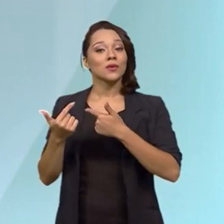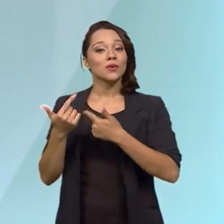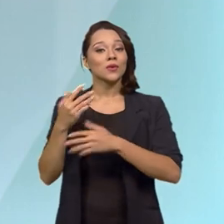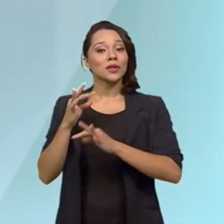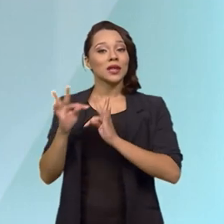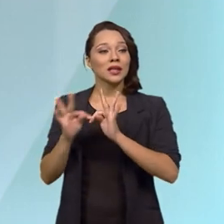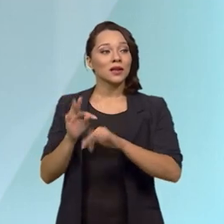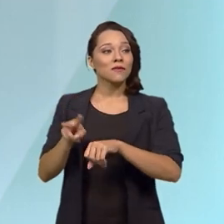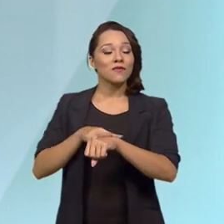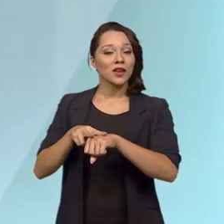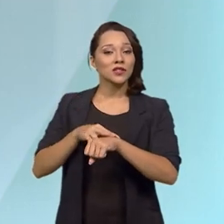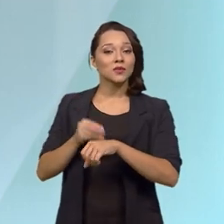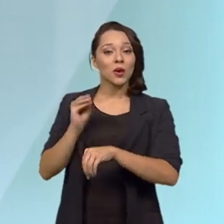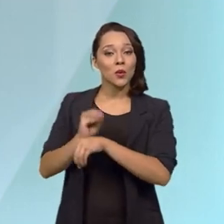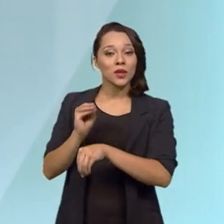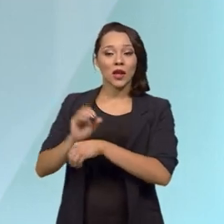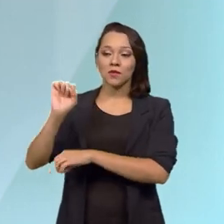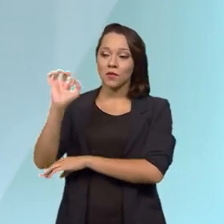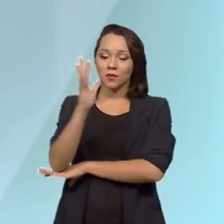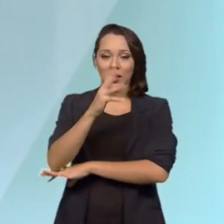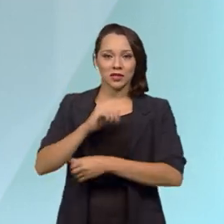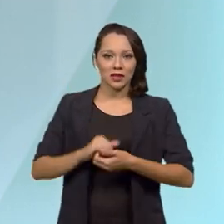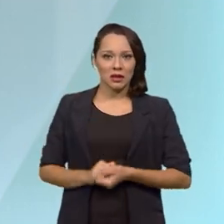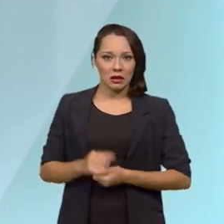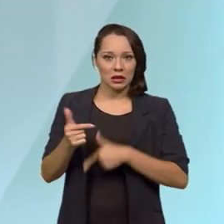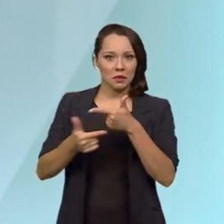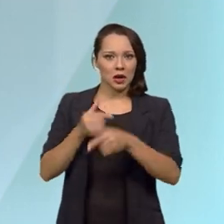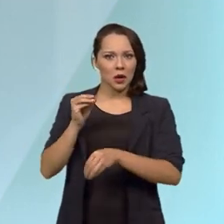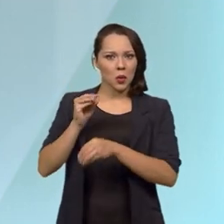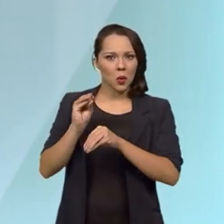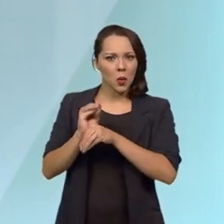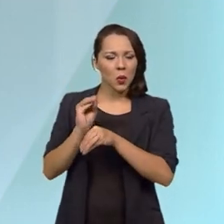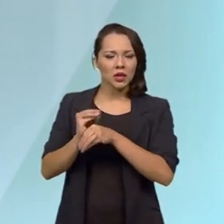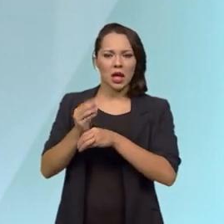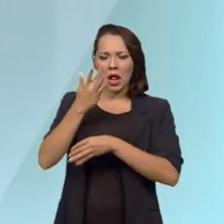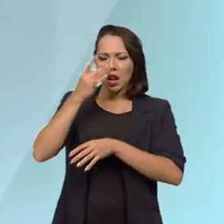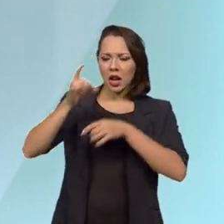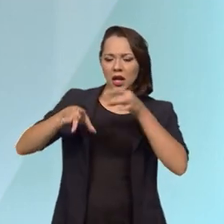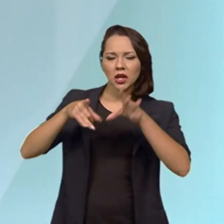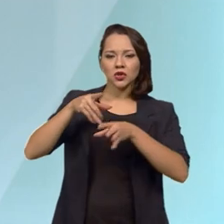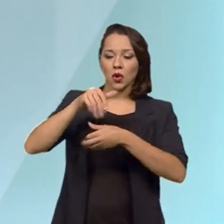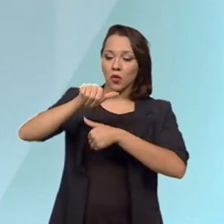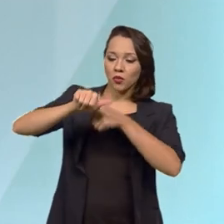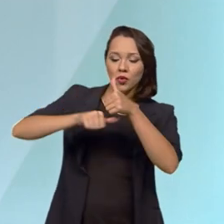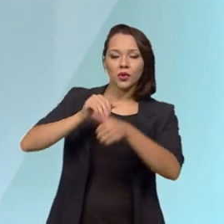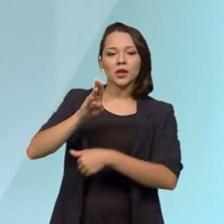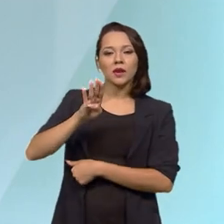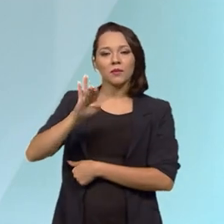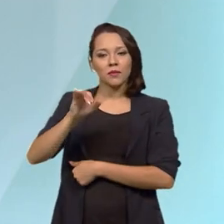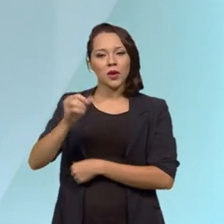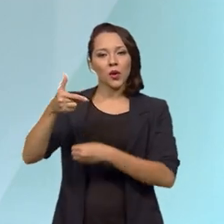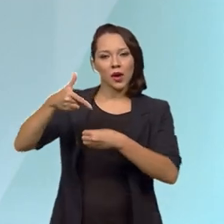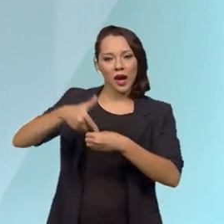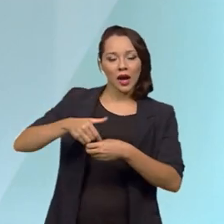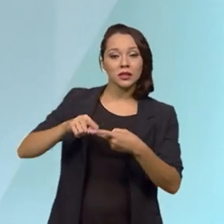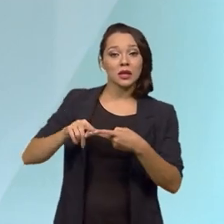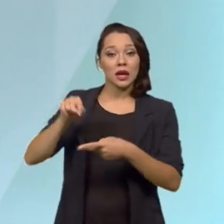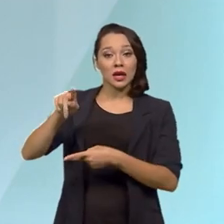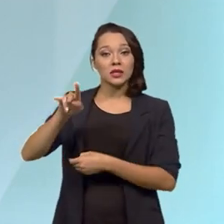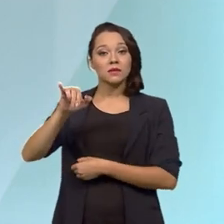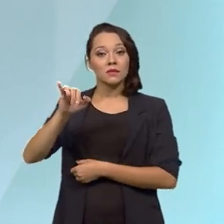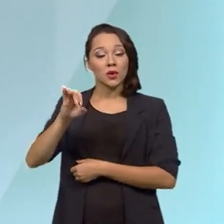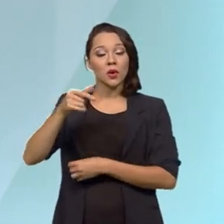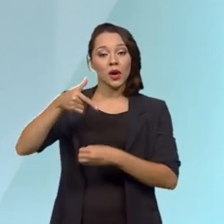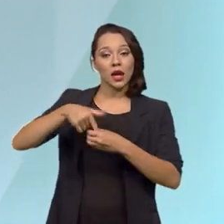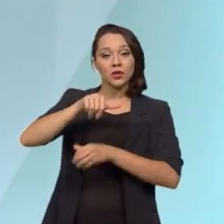tratamento de resíduo. Alguém que trabalha com tratamento de resíduo, transforma aquele resíduo em biogás e transforma aquele biogás em